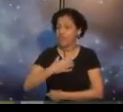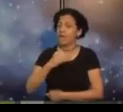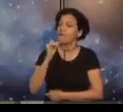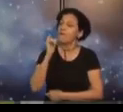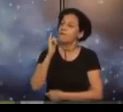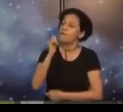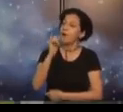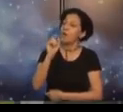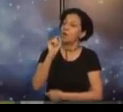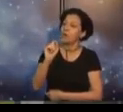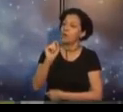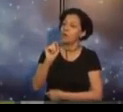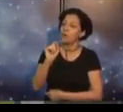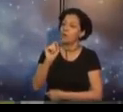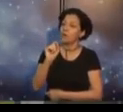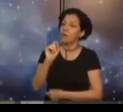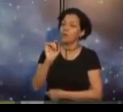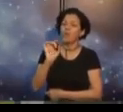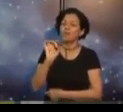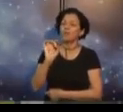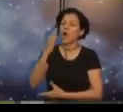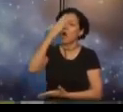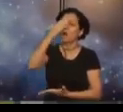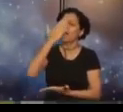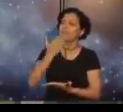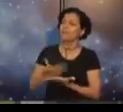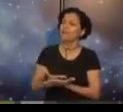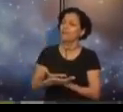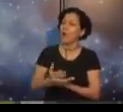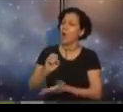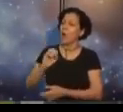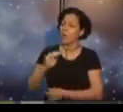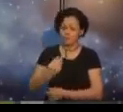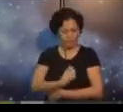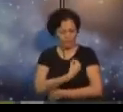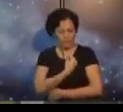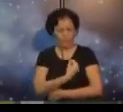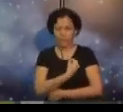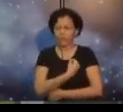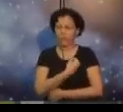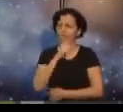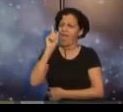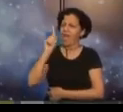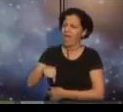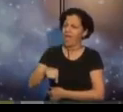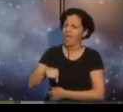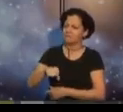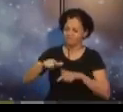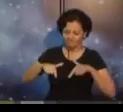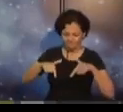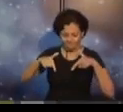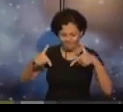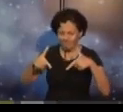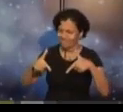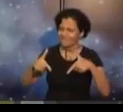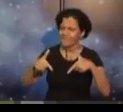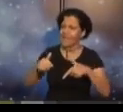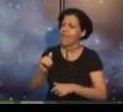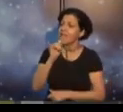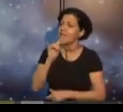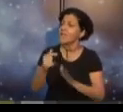não apenas crido ou vivido, apregoado ou manifestado a nossa bandeira, é necessário,